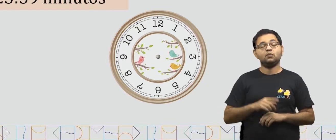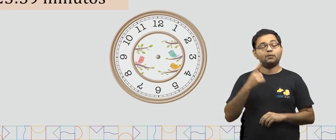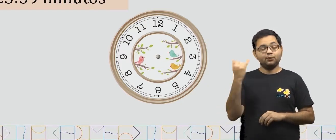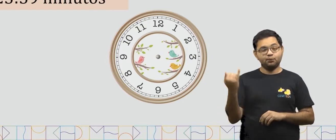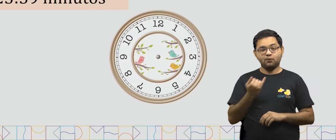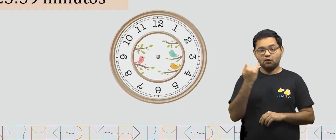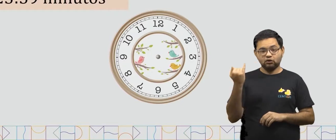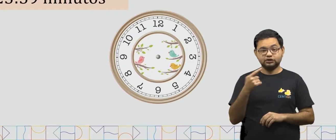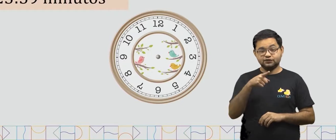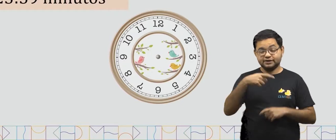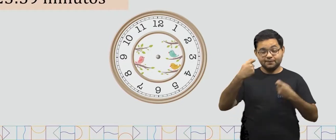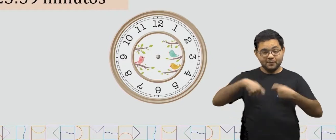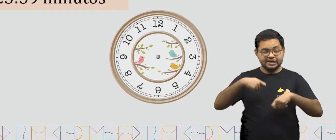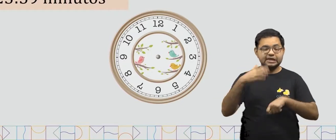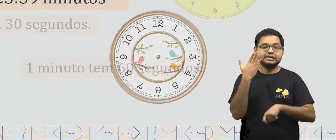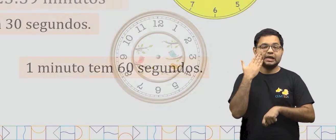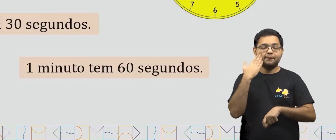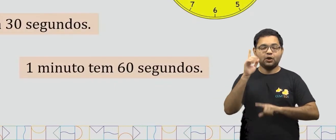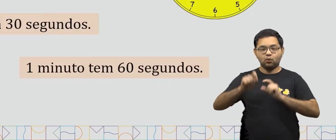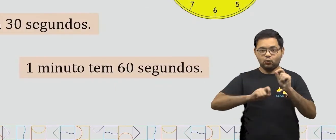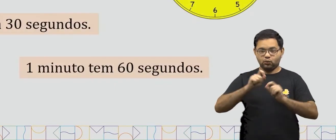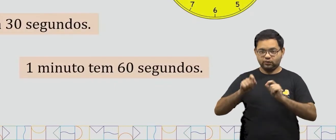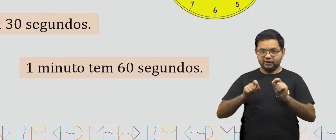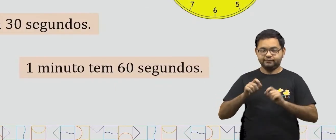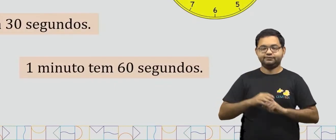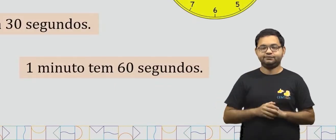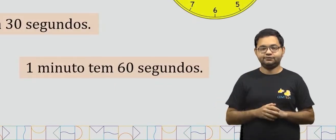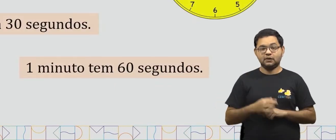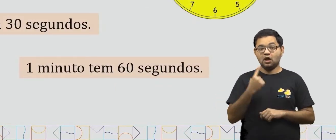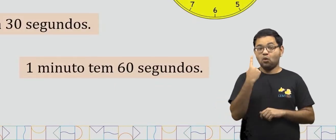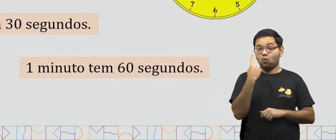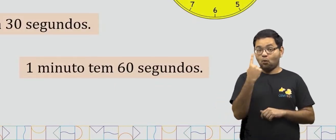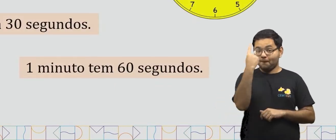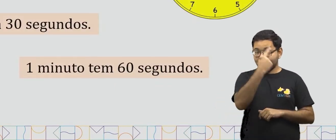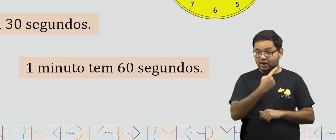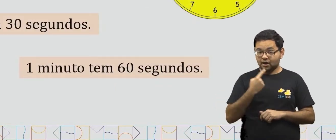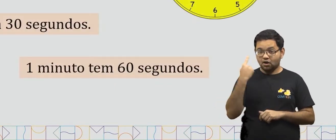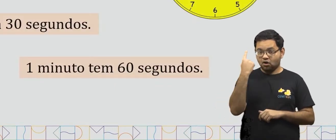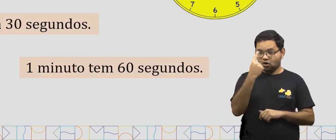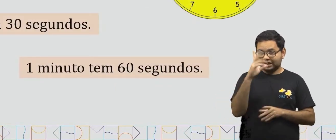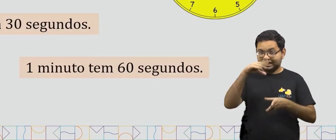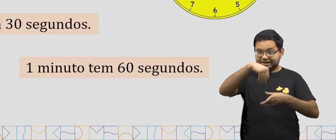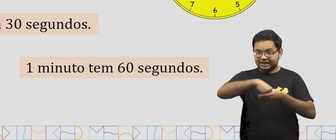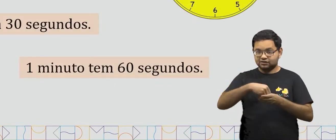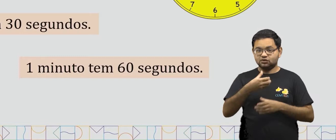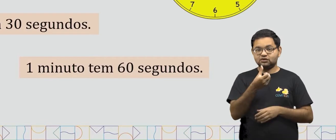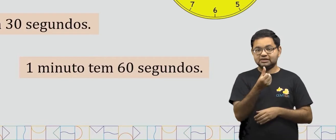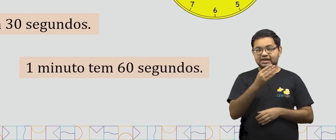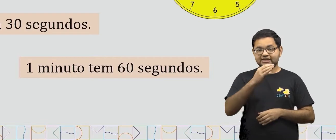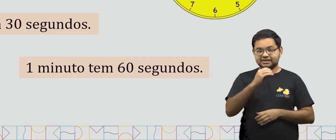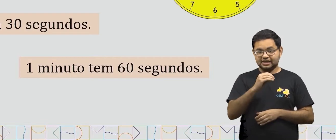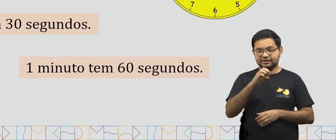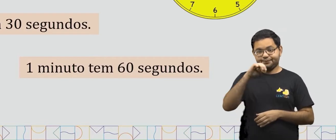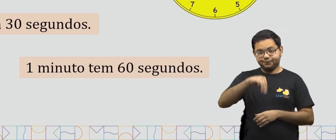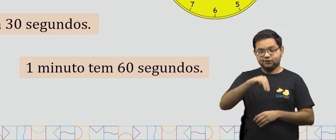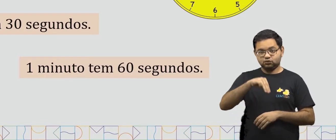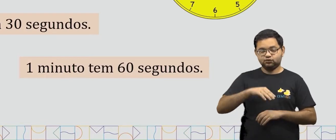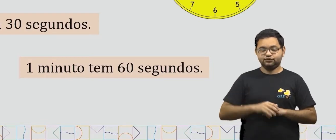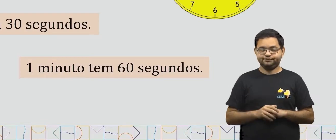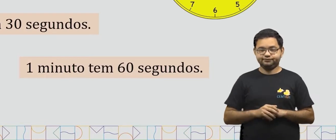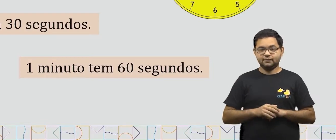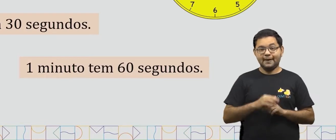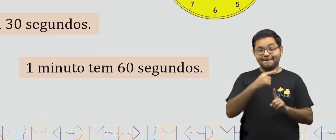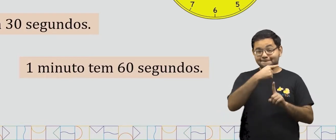que você deve saber é que 1 hora tem 60 minutos. E meia hora